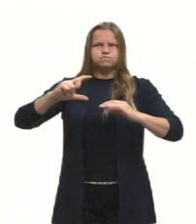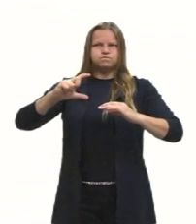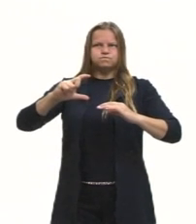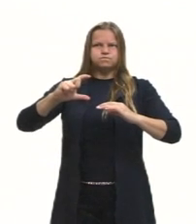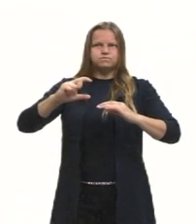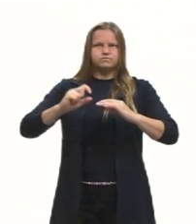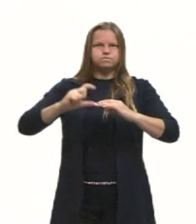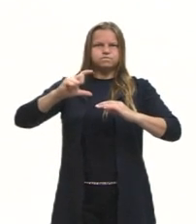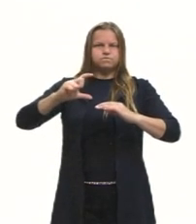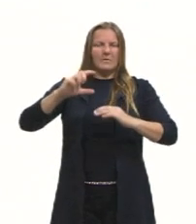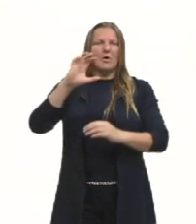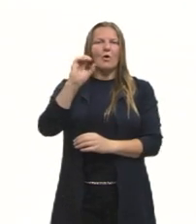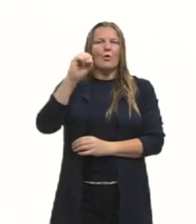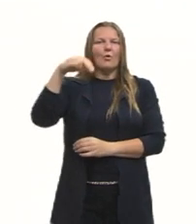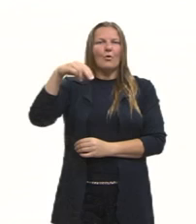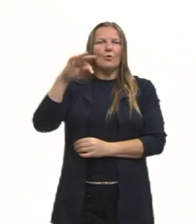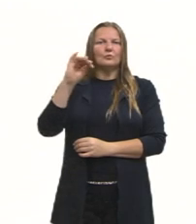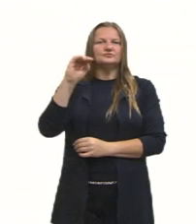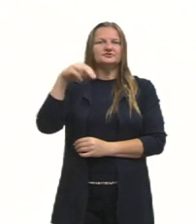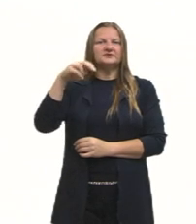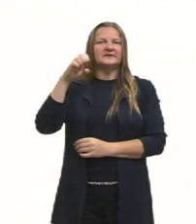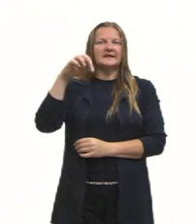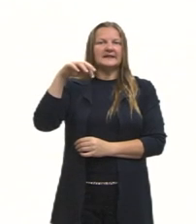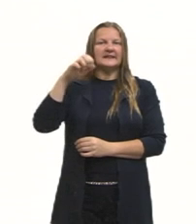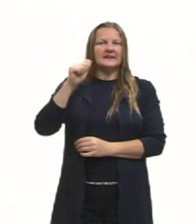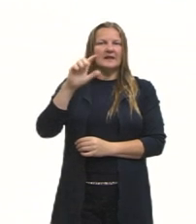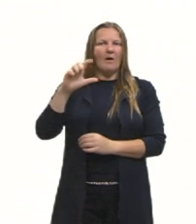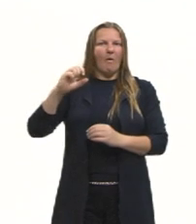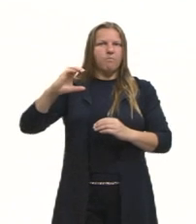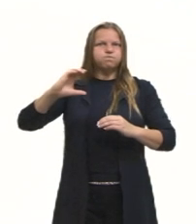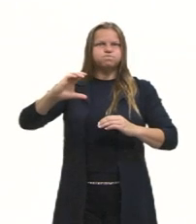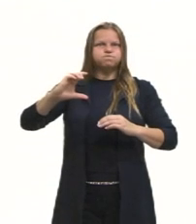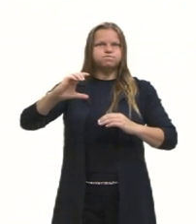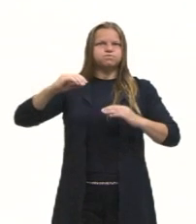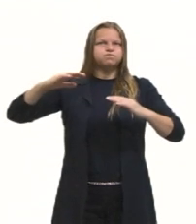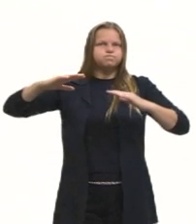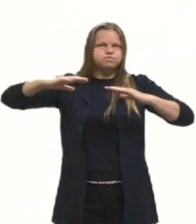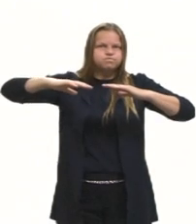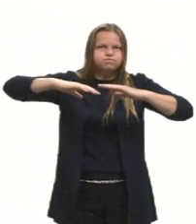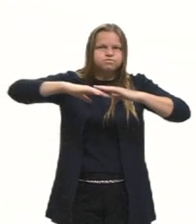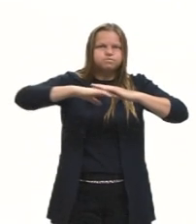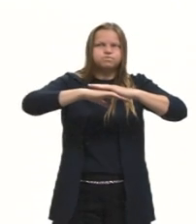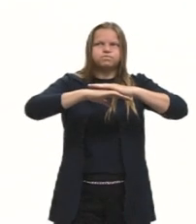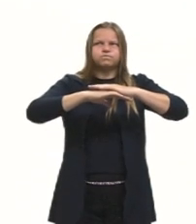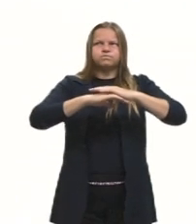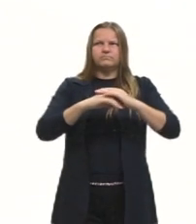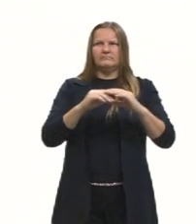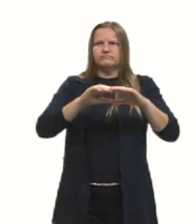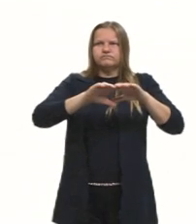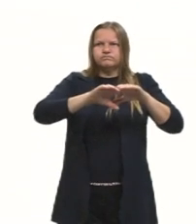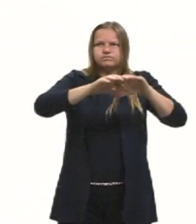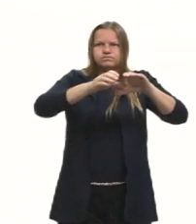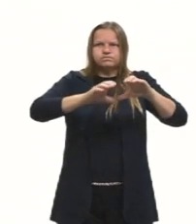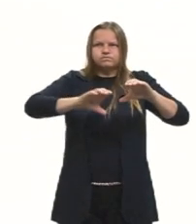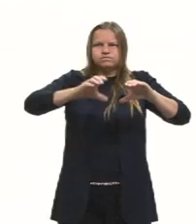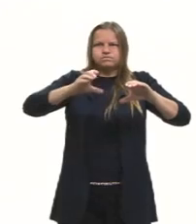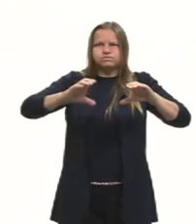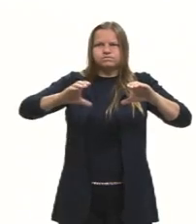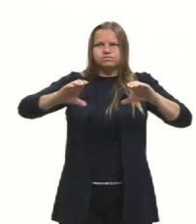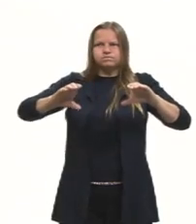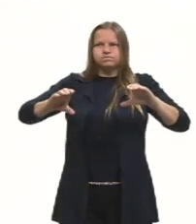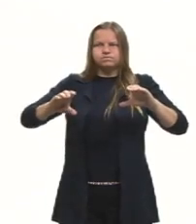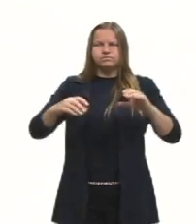placa continental com mais robustez, vai ter o quê? Vai formar grandes questões, grandes